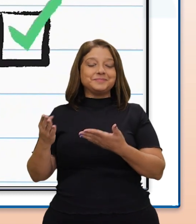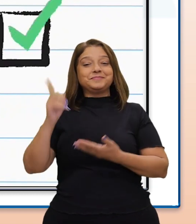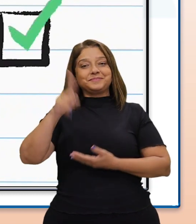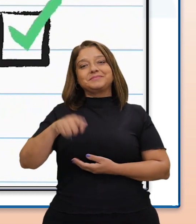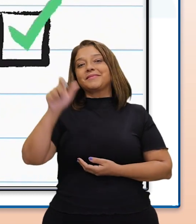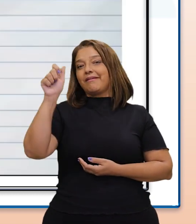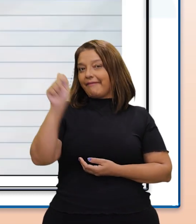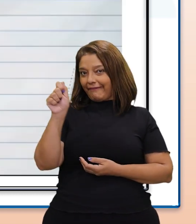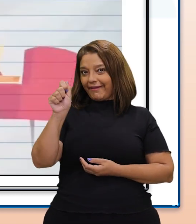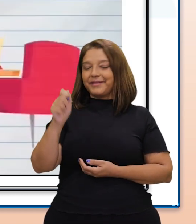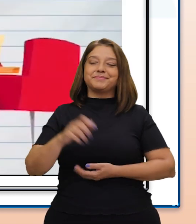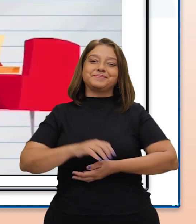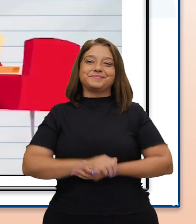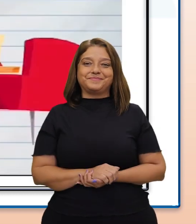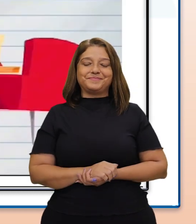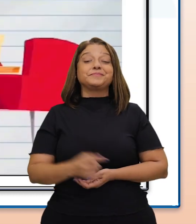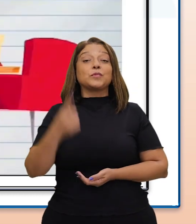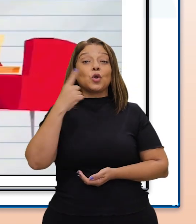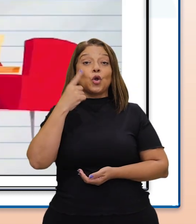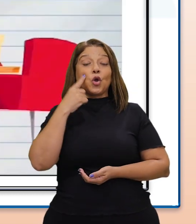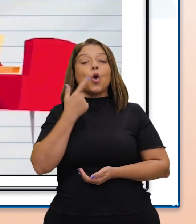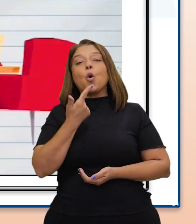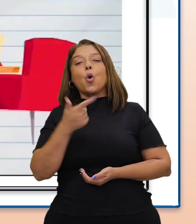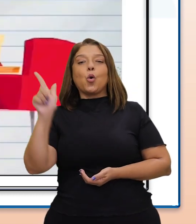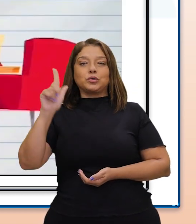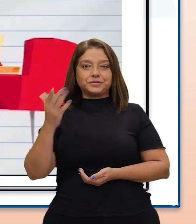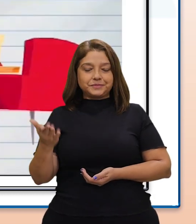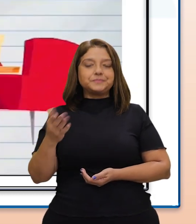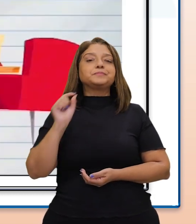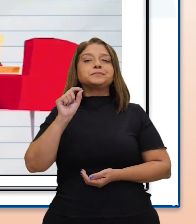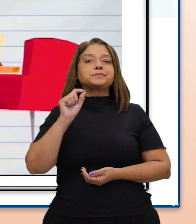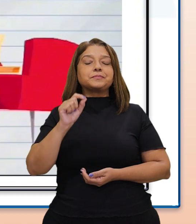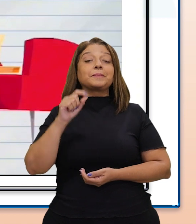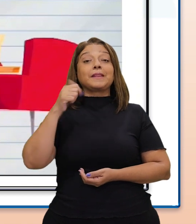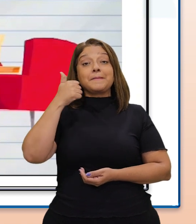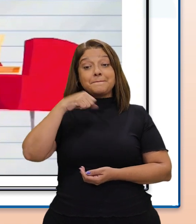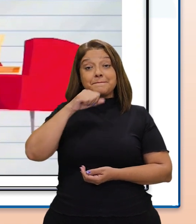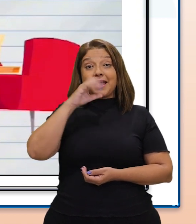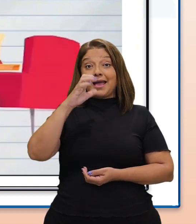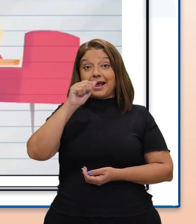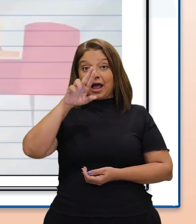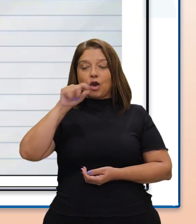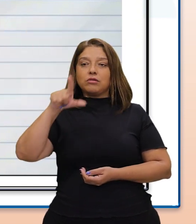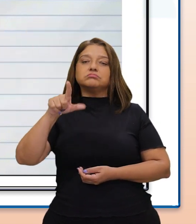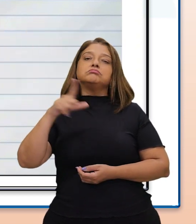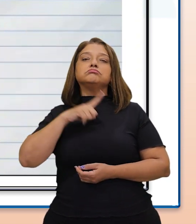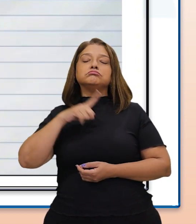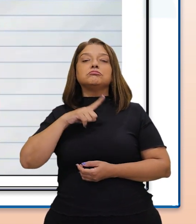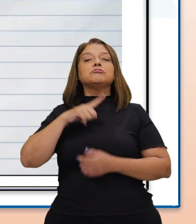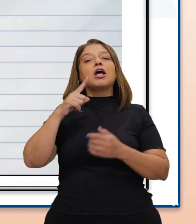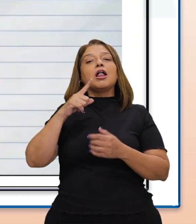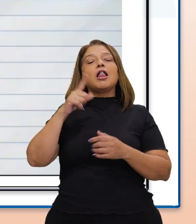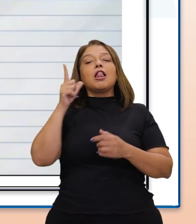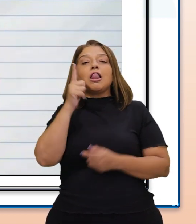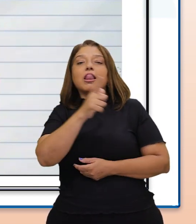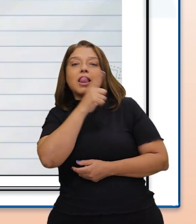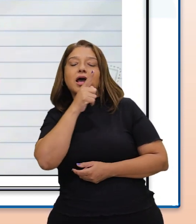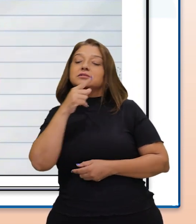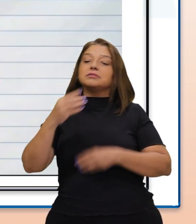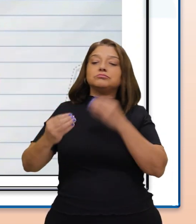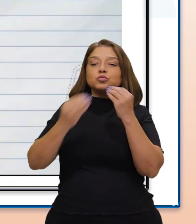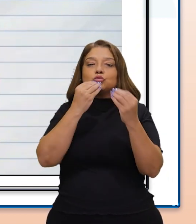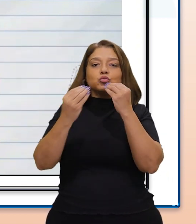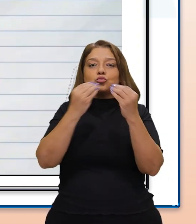A. Vejamos outra situação. Ana e Carol estavam em uma lanchonete. Ana comeu um